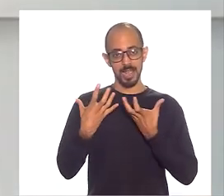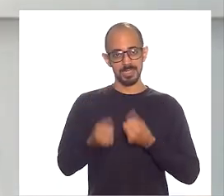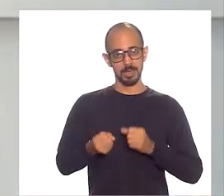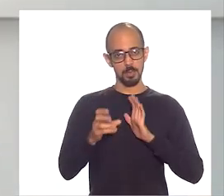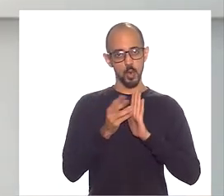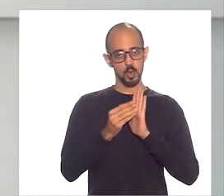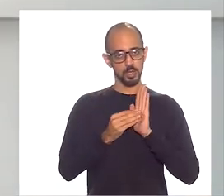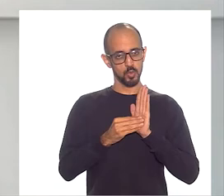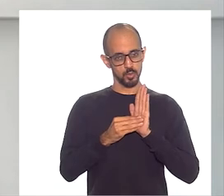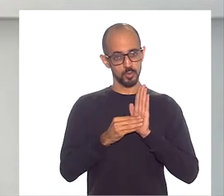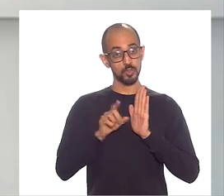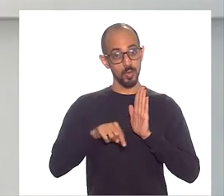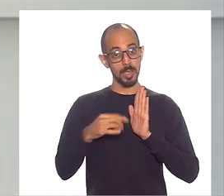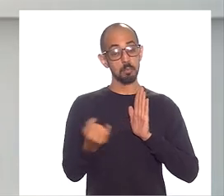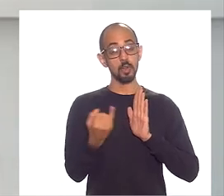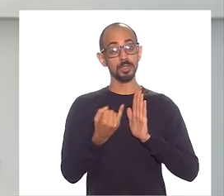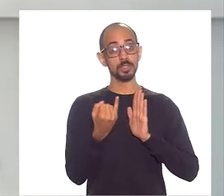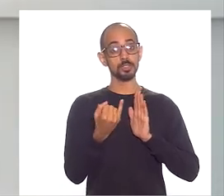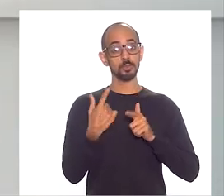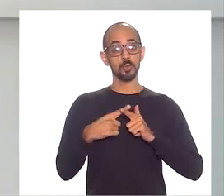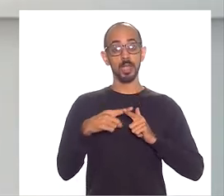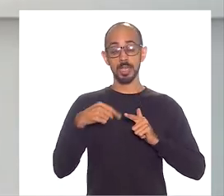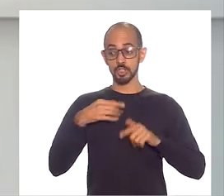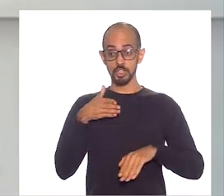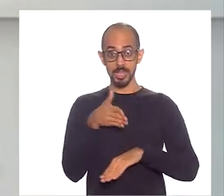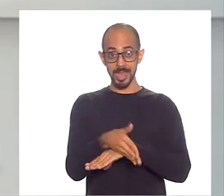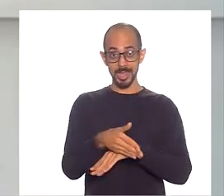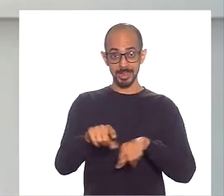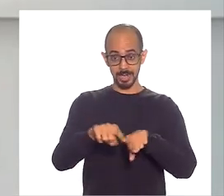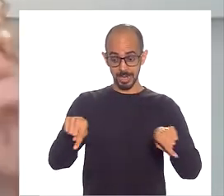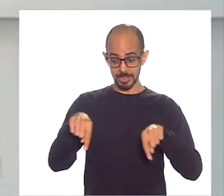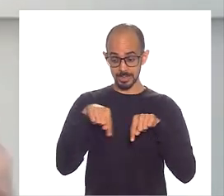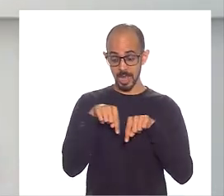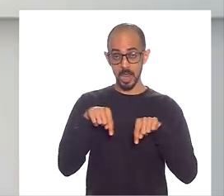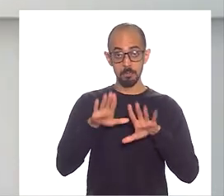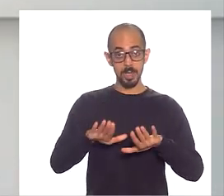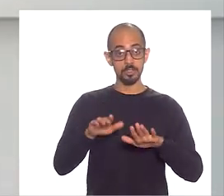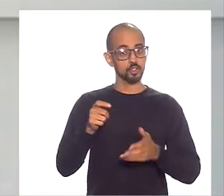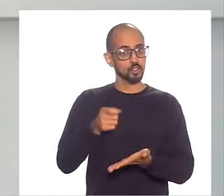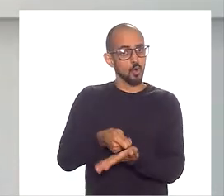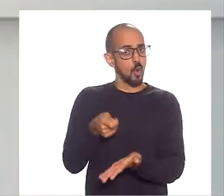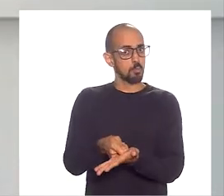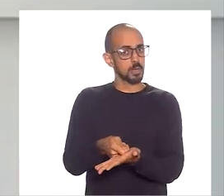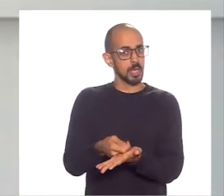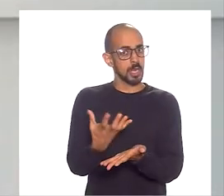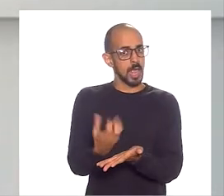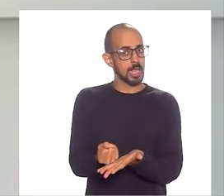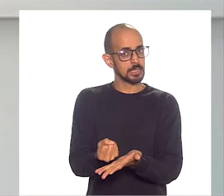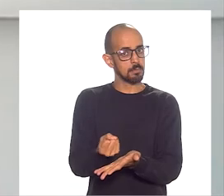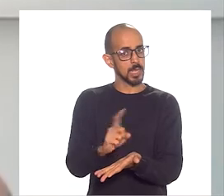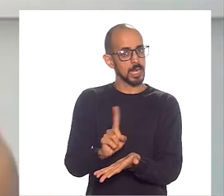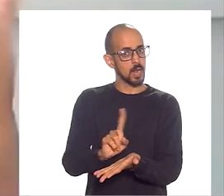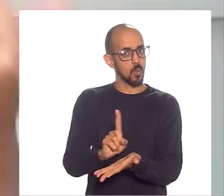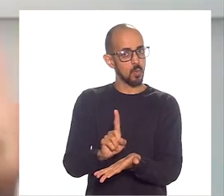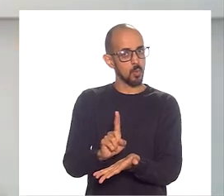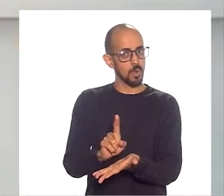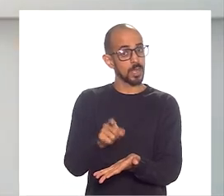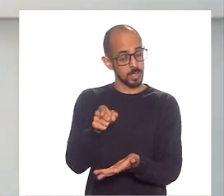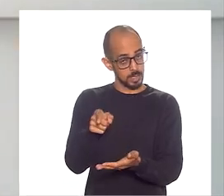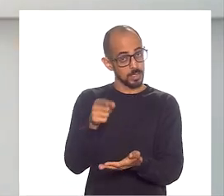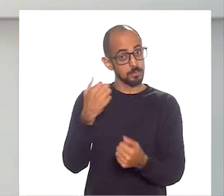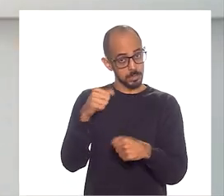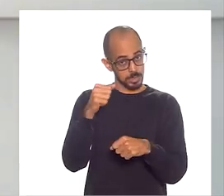conteúdos, porque isso é super importante. A gente vai para dentro da sala de aula, mas a gente não obriga esse aluno a ter o nosso conteúdo. Ele tem que